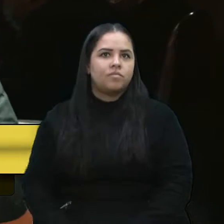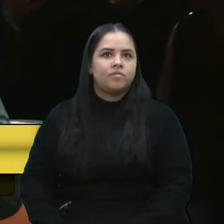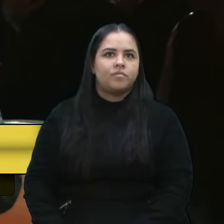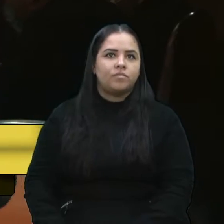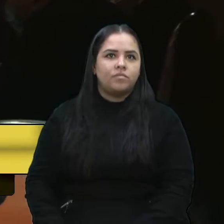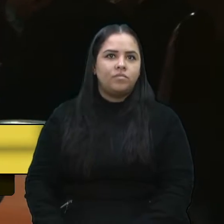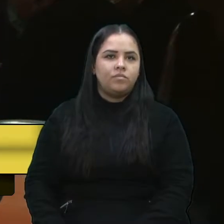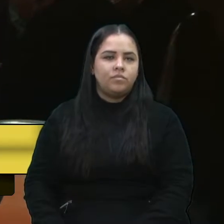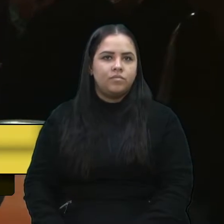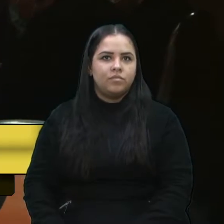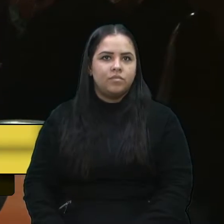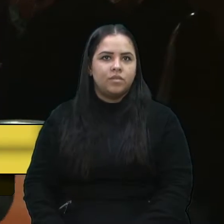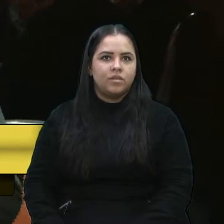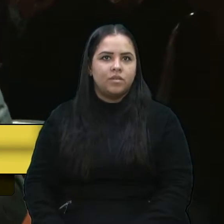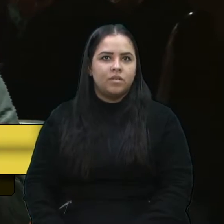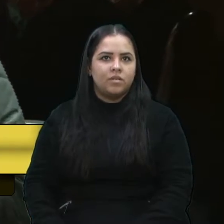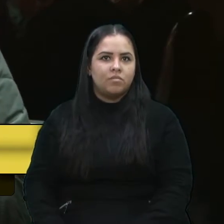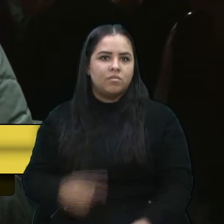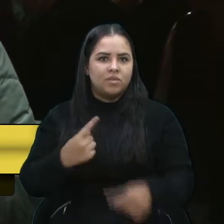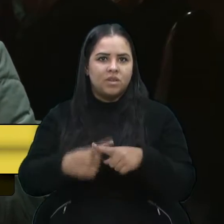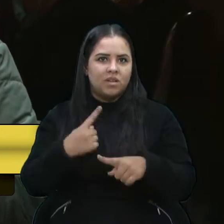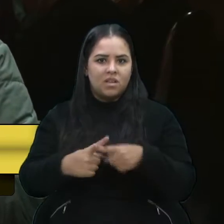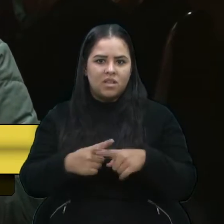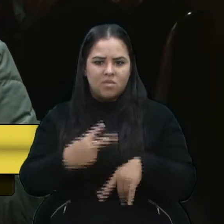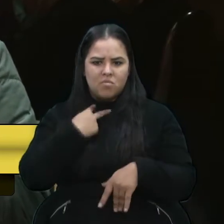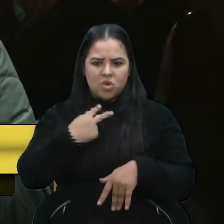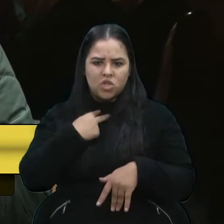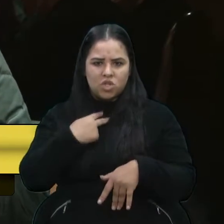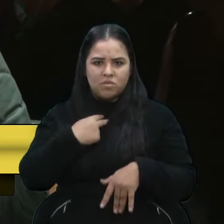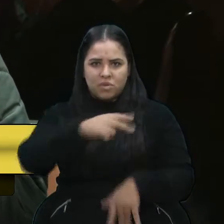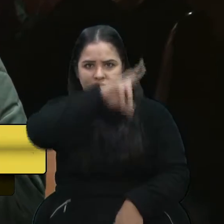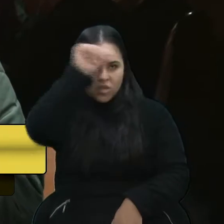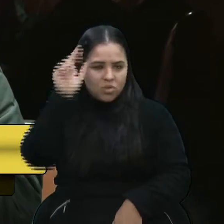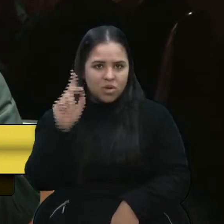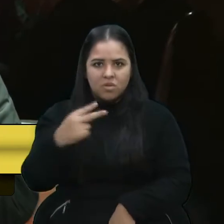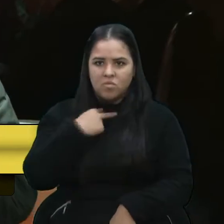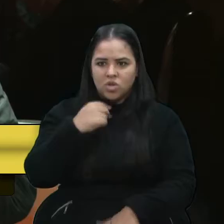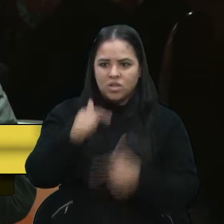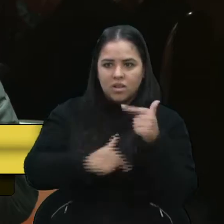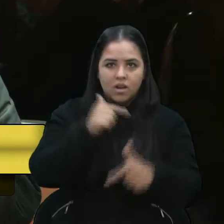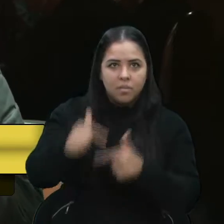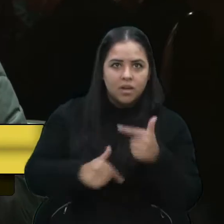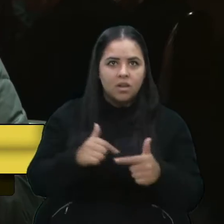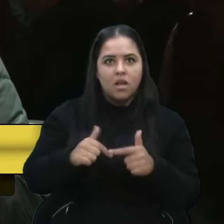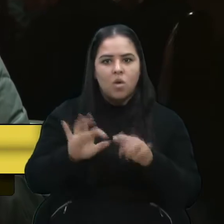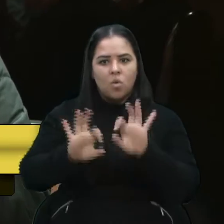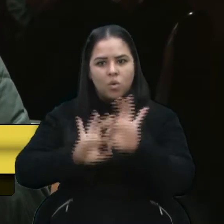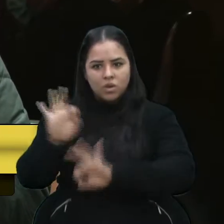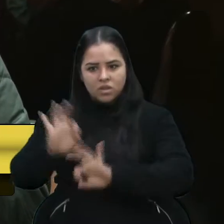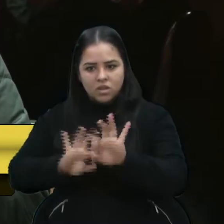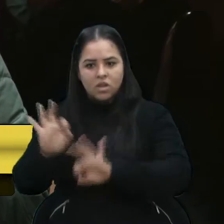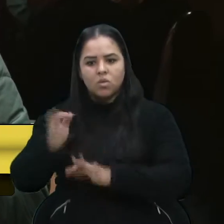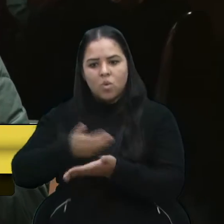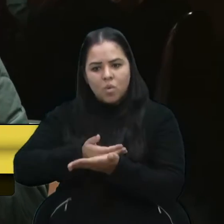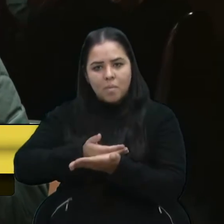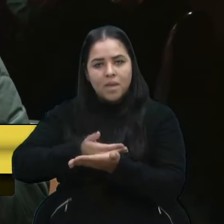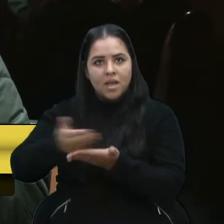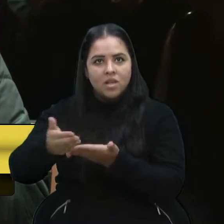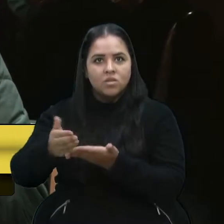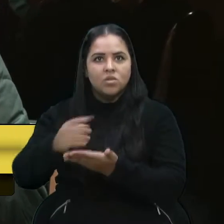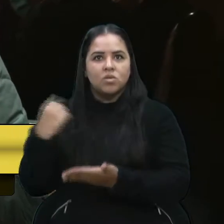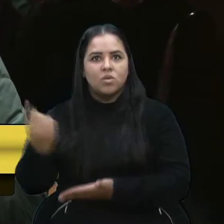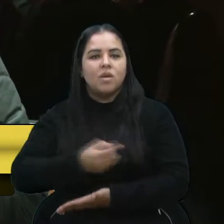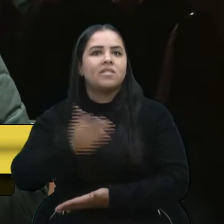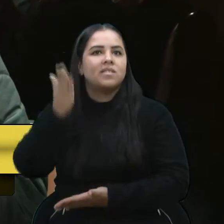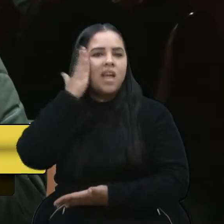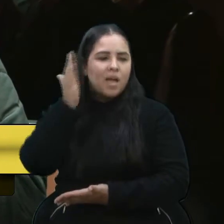deixar a prefeitura trabalhar. Não é verdade. A prefeitura está se organizando, é começo de mandato, a gente entende, o começo da